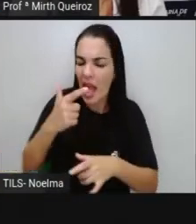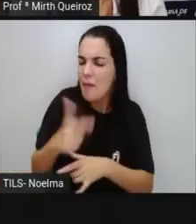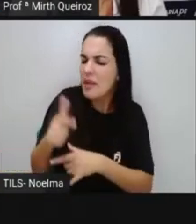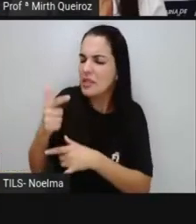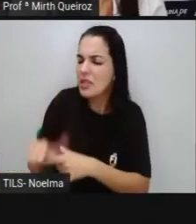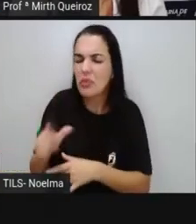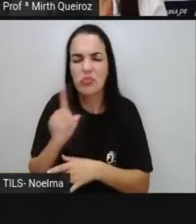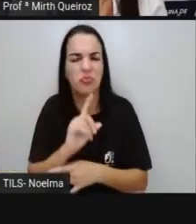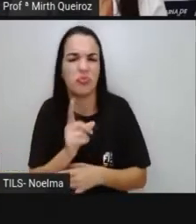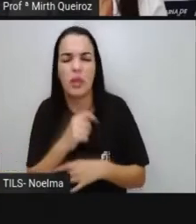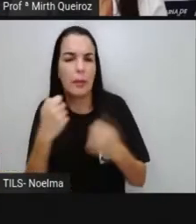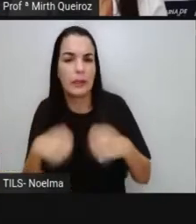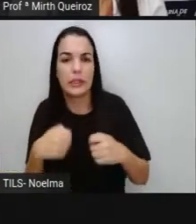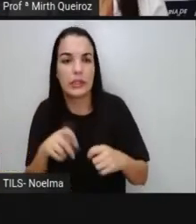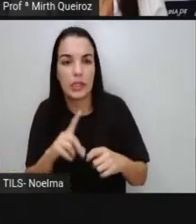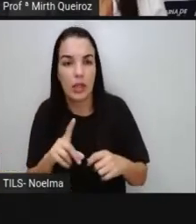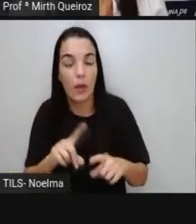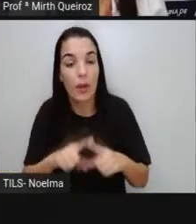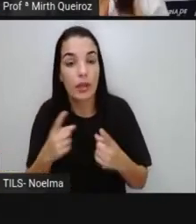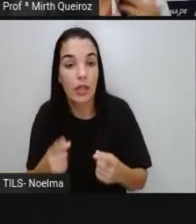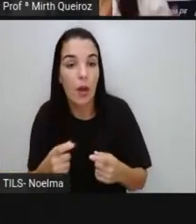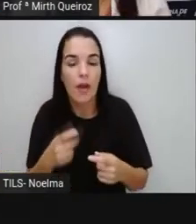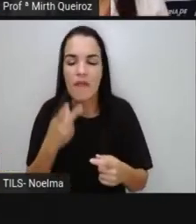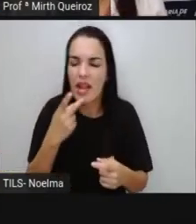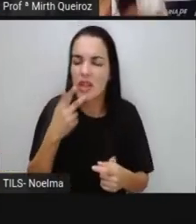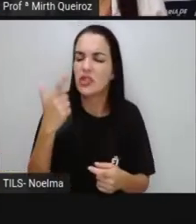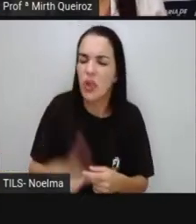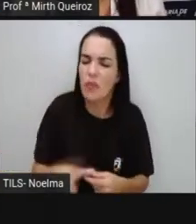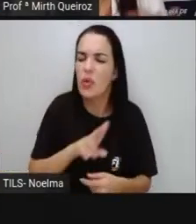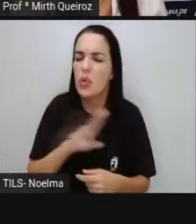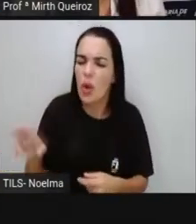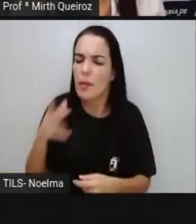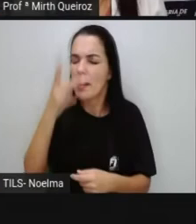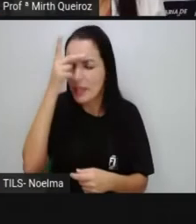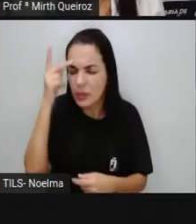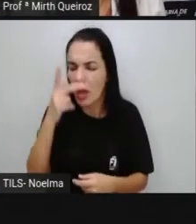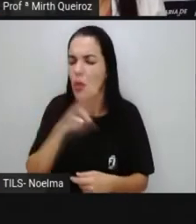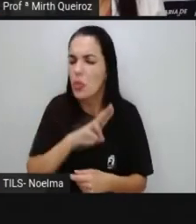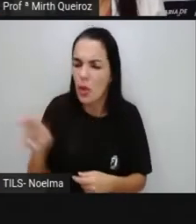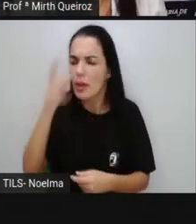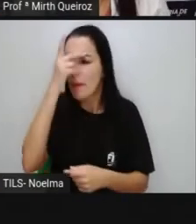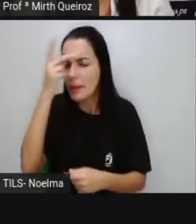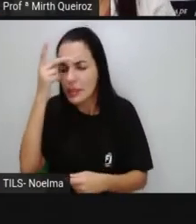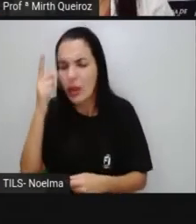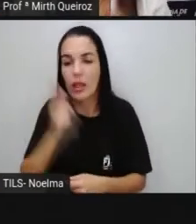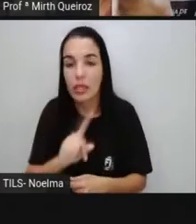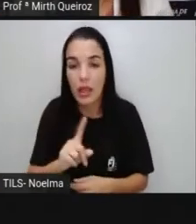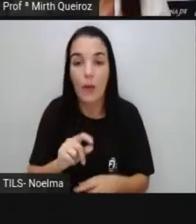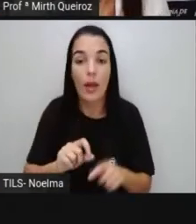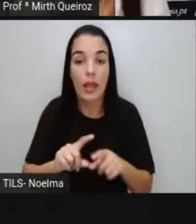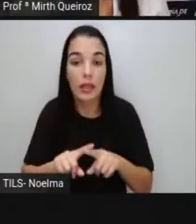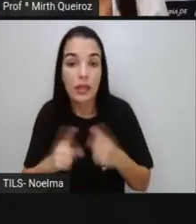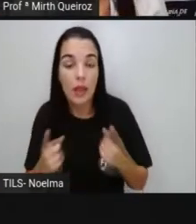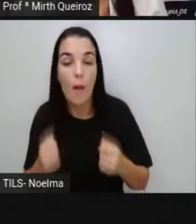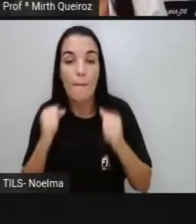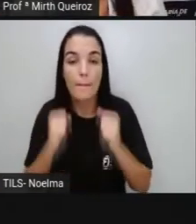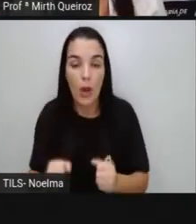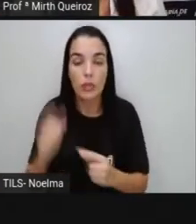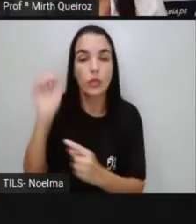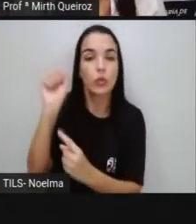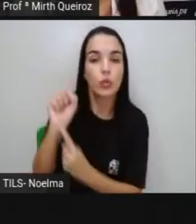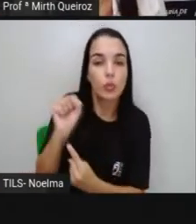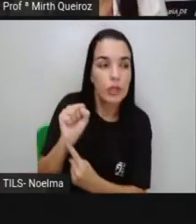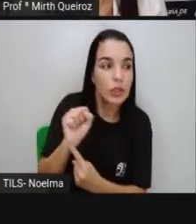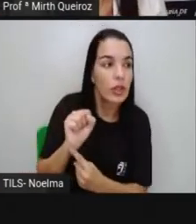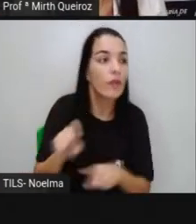uma repetição prejudicial, né? Para a gente não ficar repetindo o nome da pessoa o tempo todo, geralmente a gente fala o mesmo, ele,